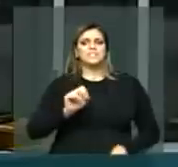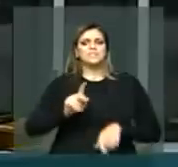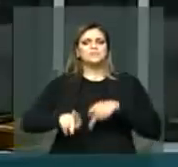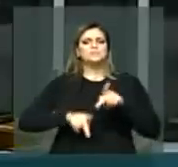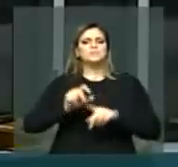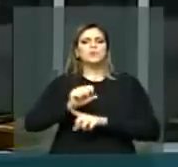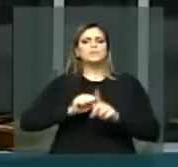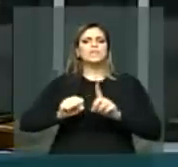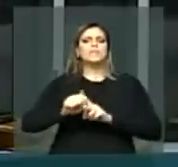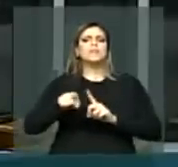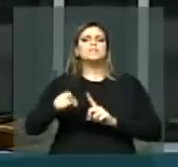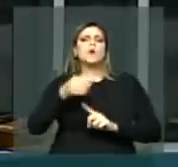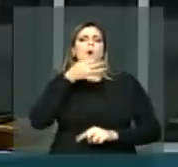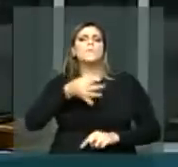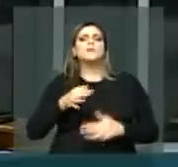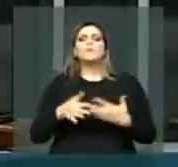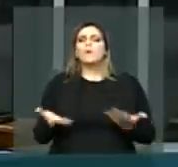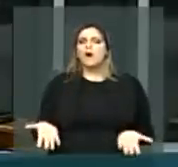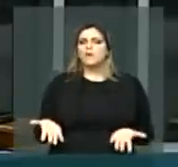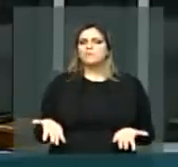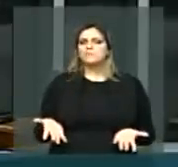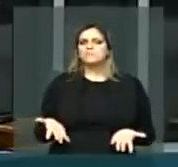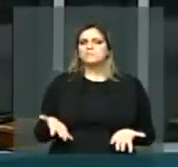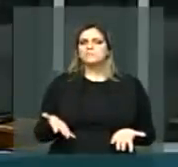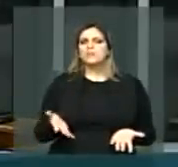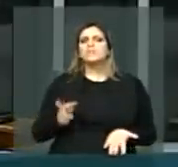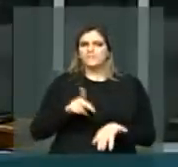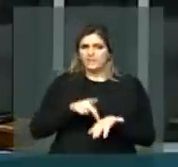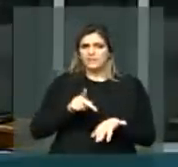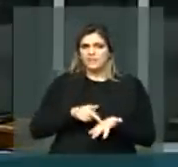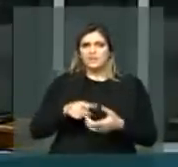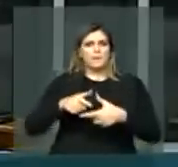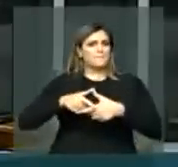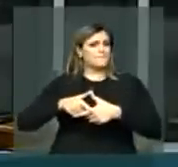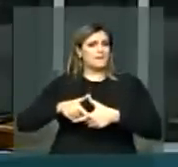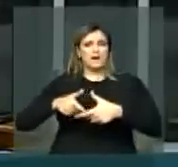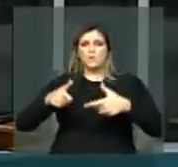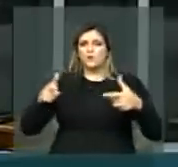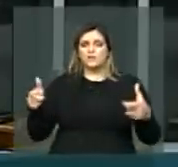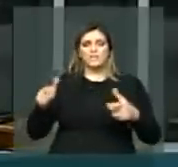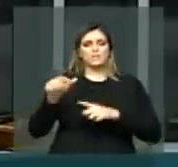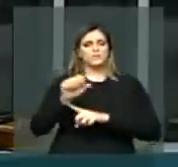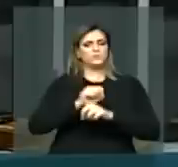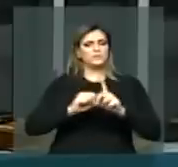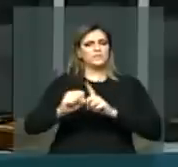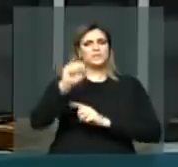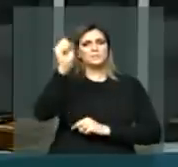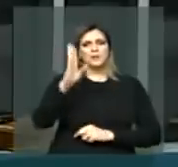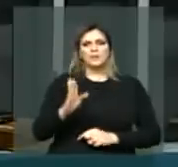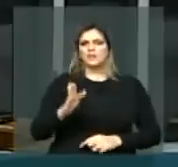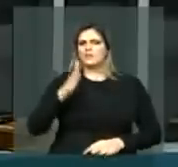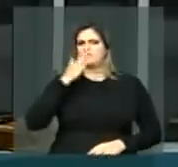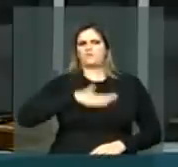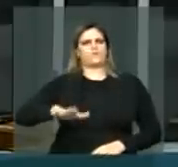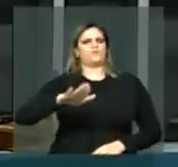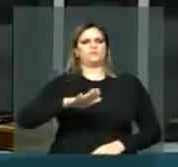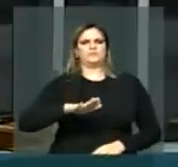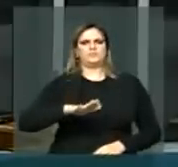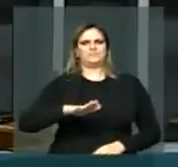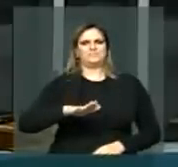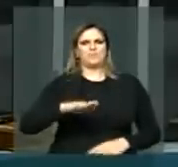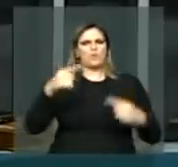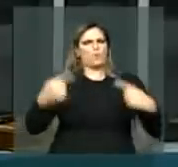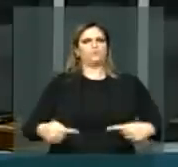haverá constatação de que a maioria absoluta da sociedade brasileira refuta. Ela é